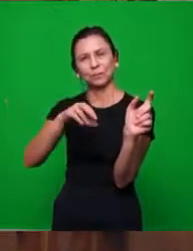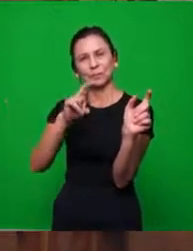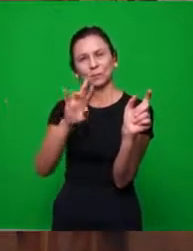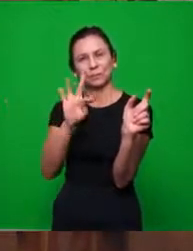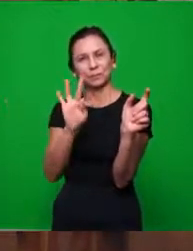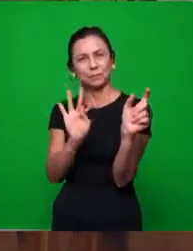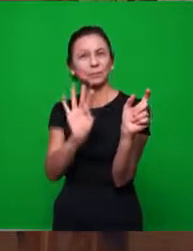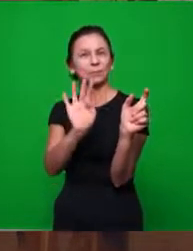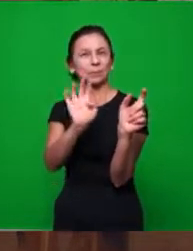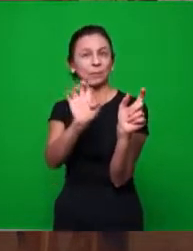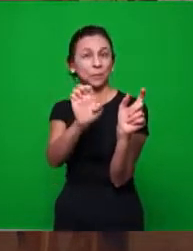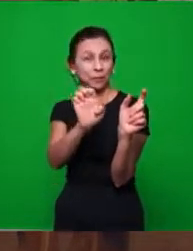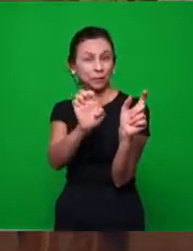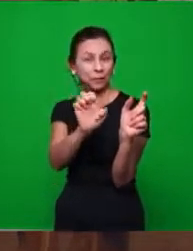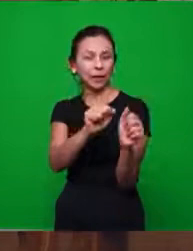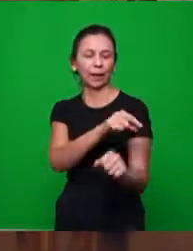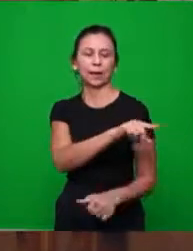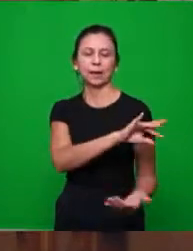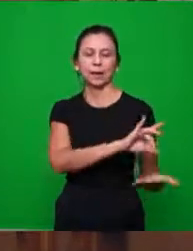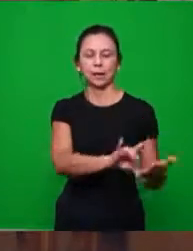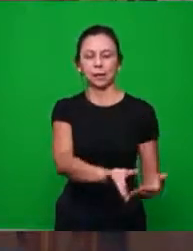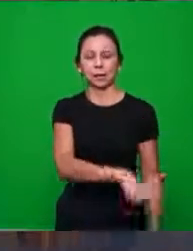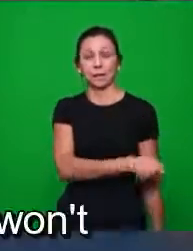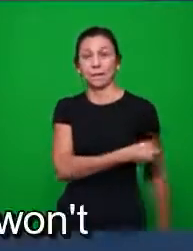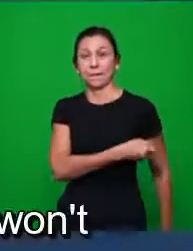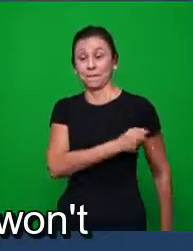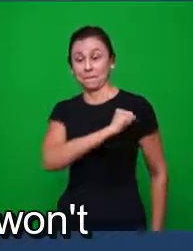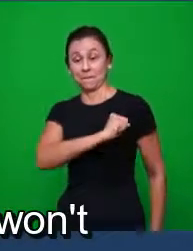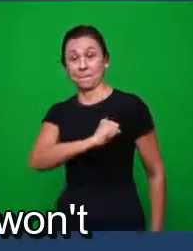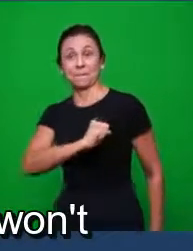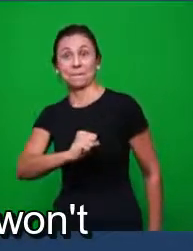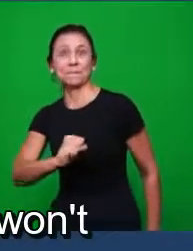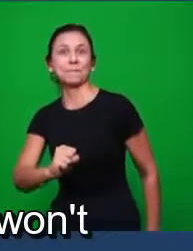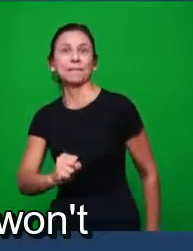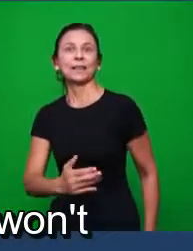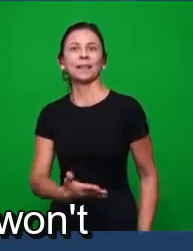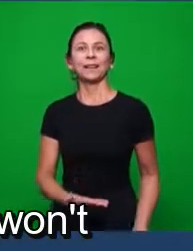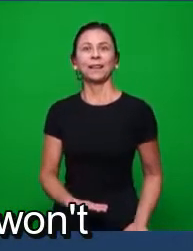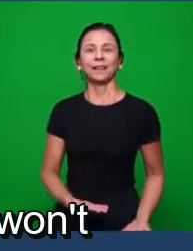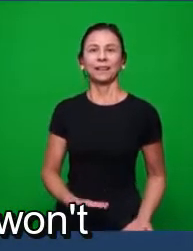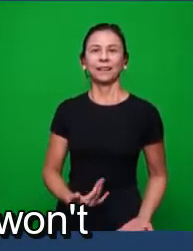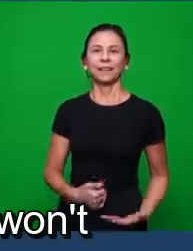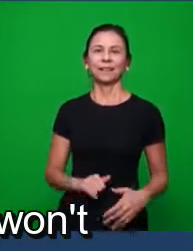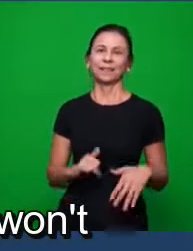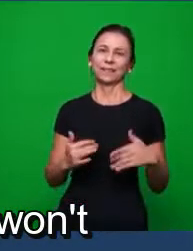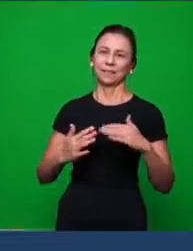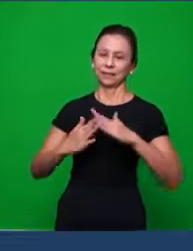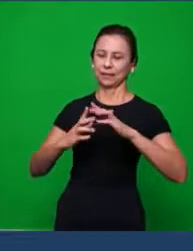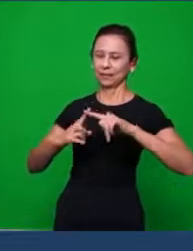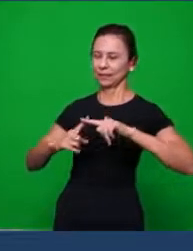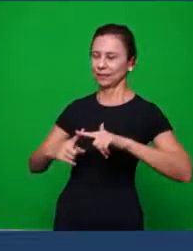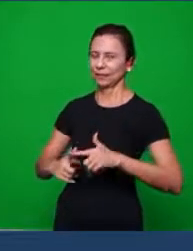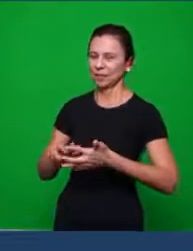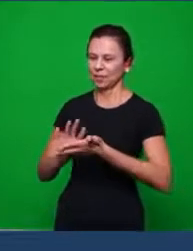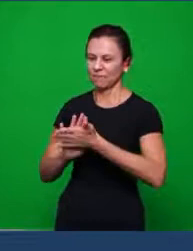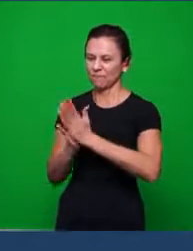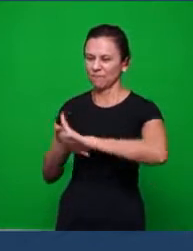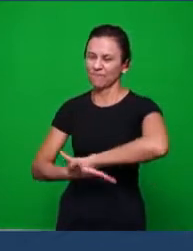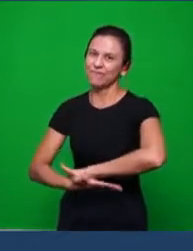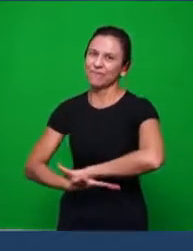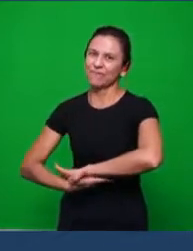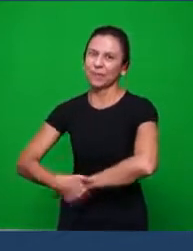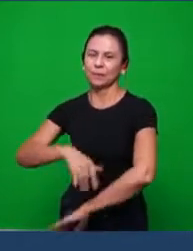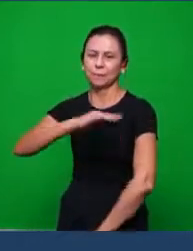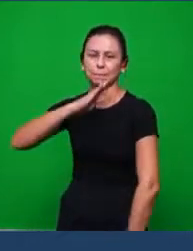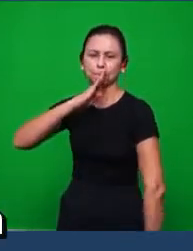Então, vamos matar. Por que matar? É aquilo que já falei. Matar a igreja? Porque ela não vai poder mais transmitir